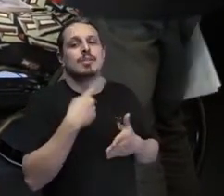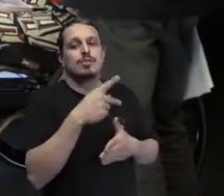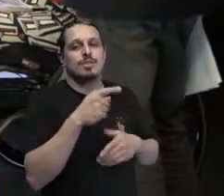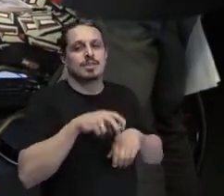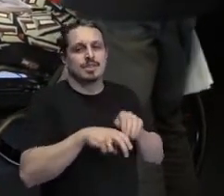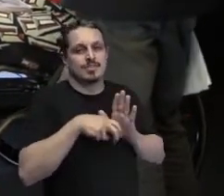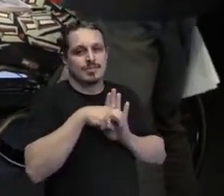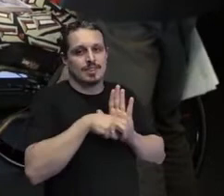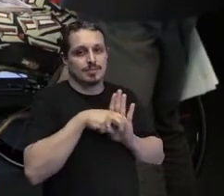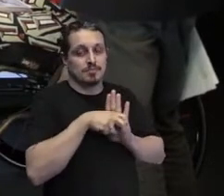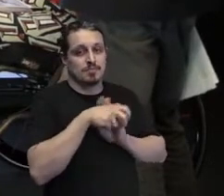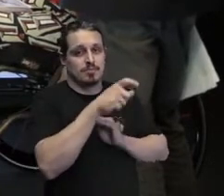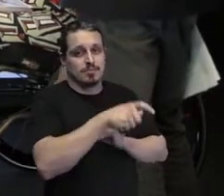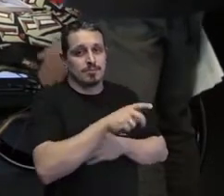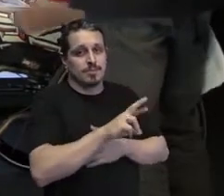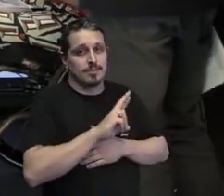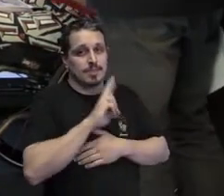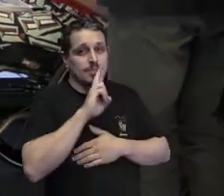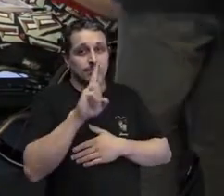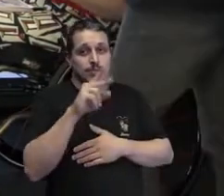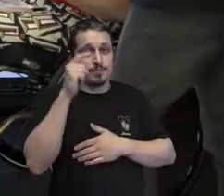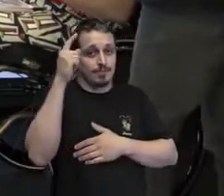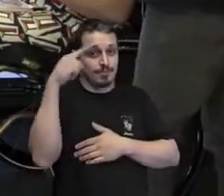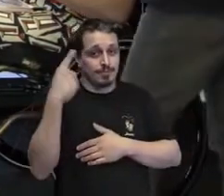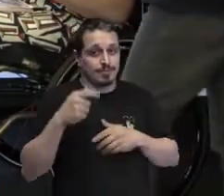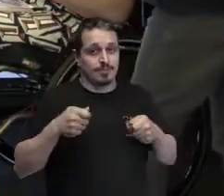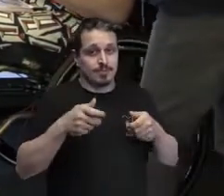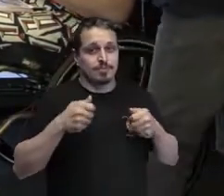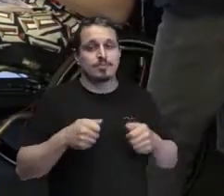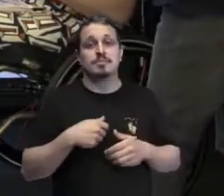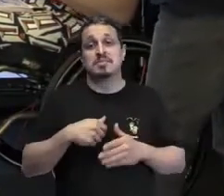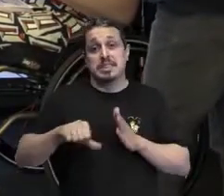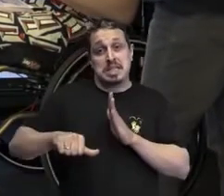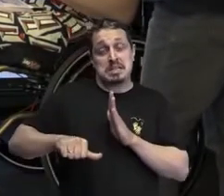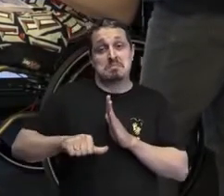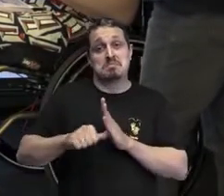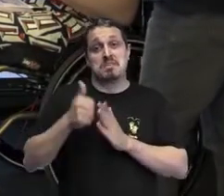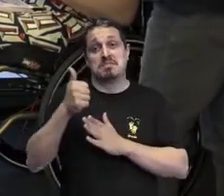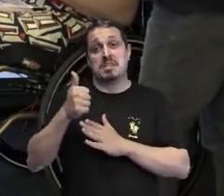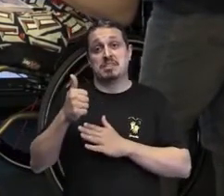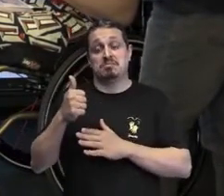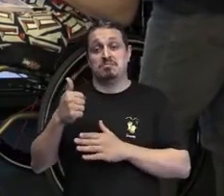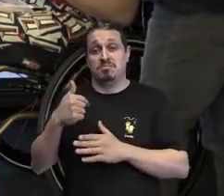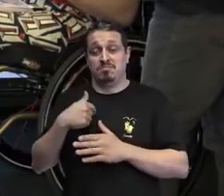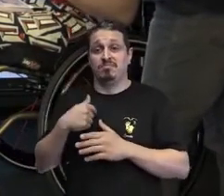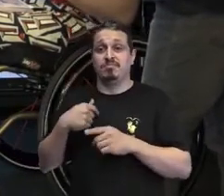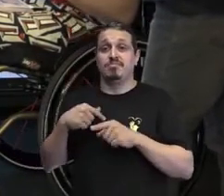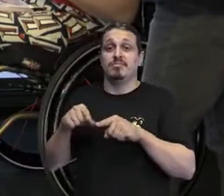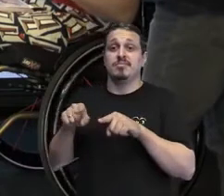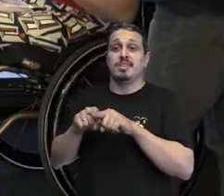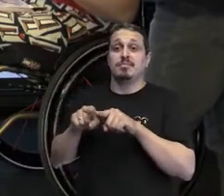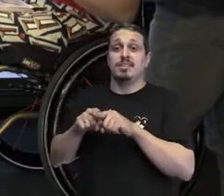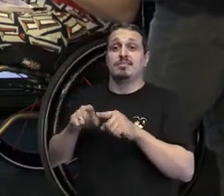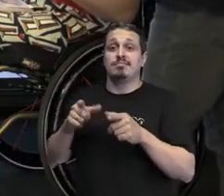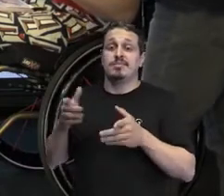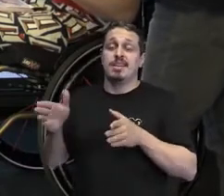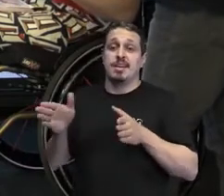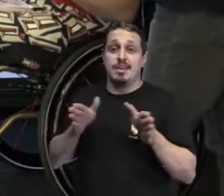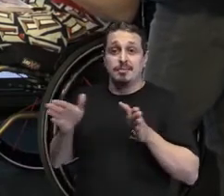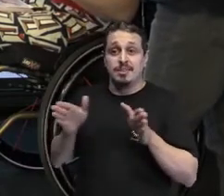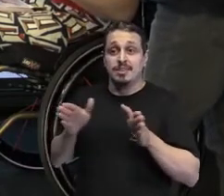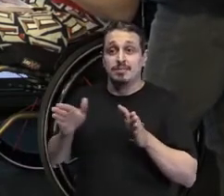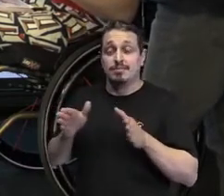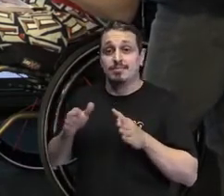deficiência física, tem? Gente, primeiro que, quando a gente pensa em acessibilidade, a gente pensa em acessibilidade arquitetônica.